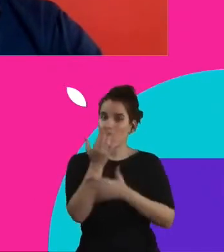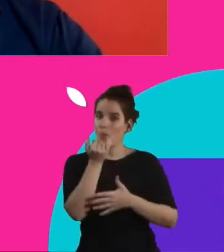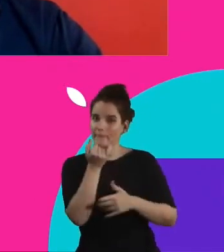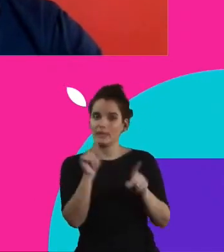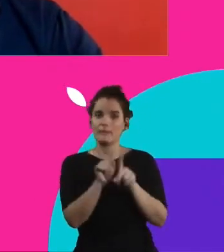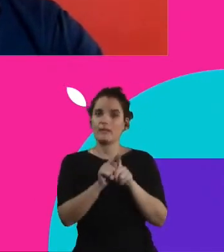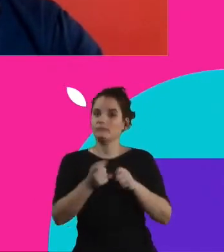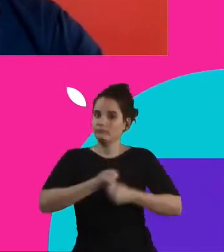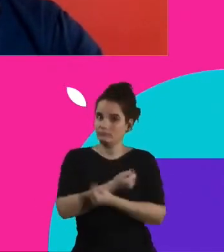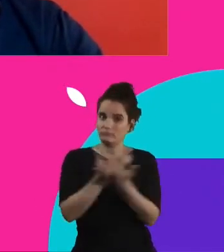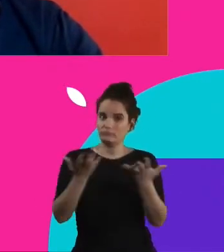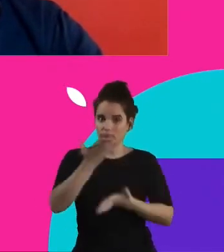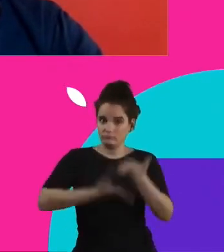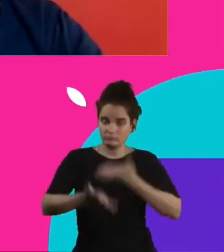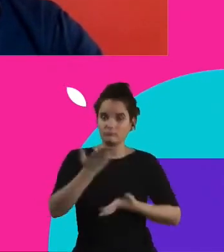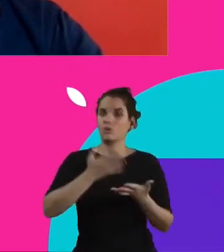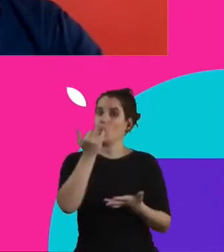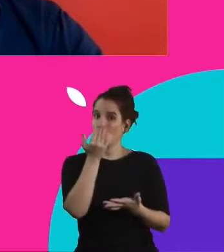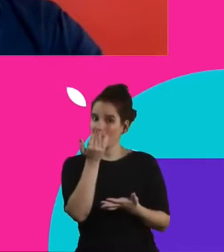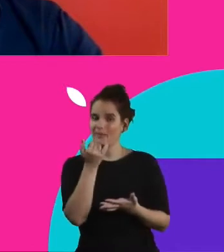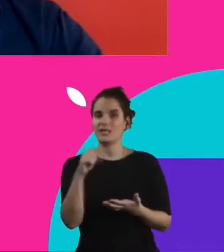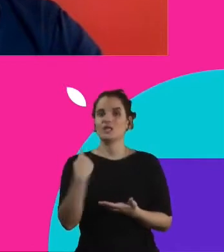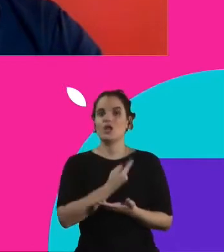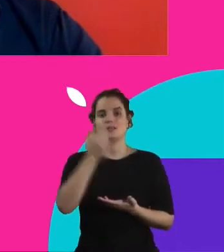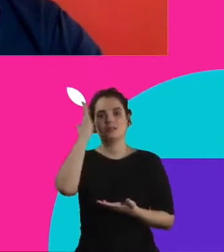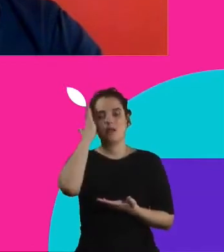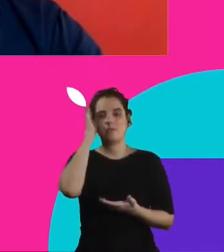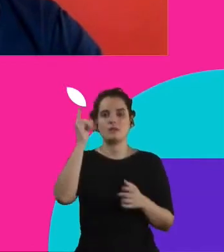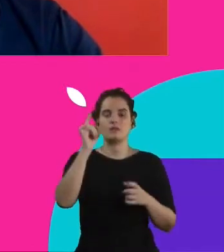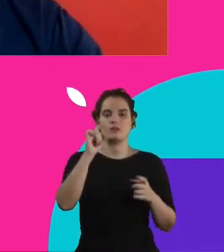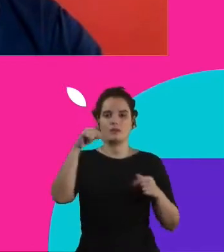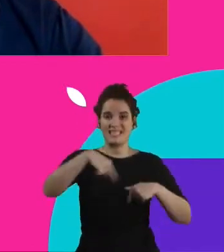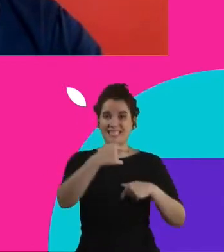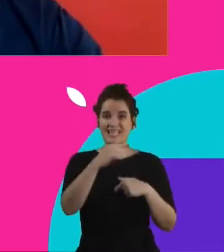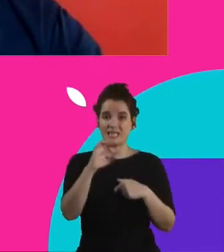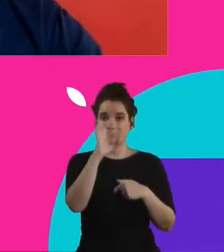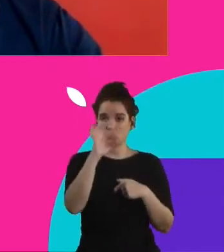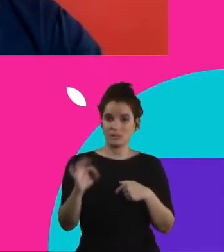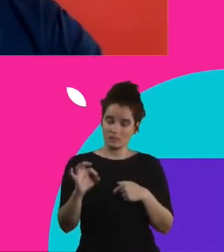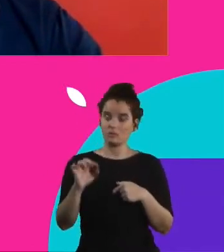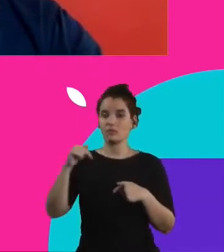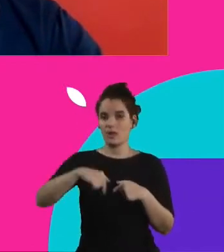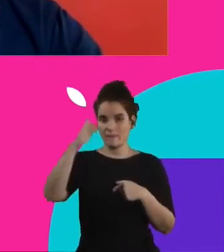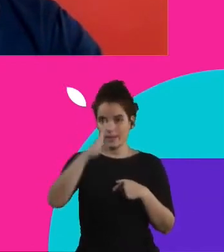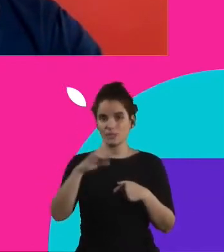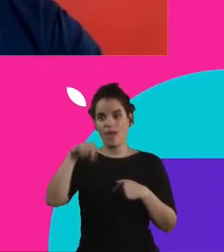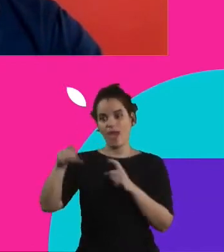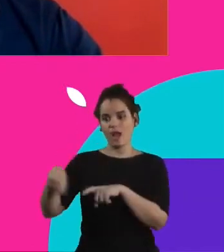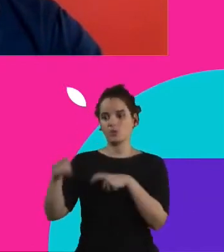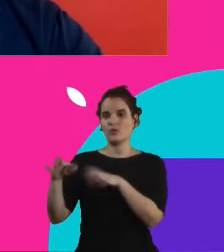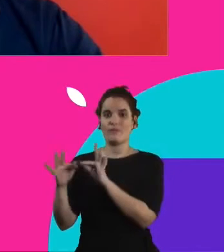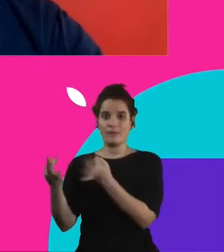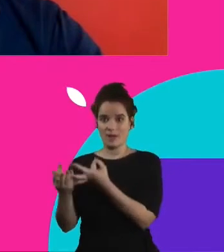Apesar aí do Brasil a gente ter 70% da nossa alimentação vem da agricultura familiar, é uma alimentação produzida basicamente